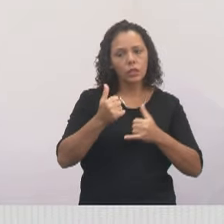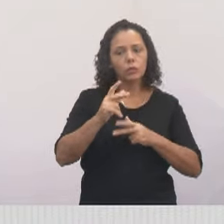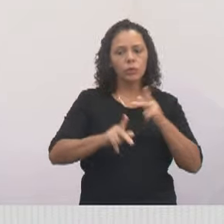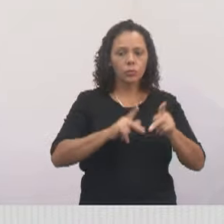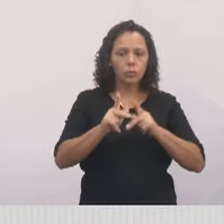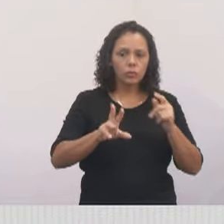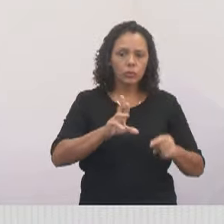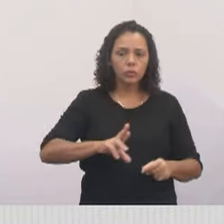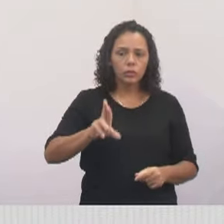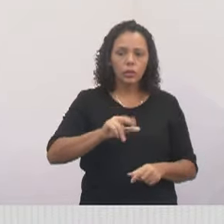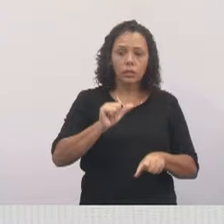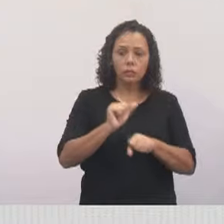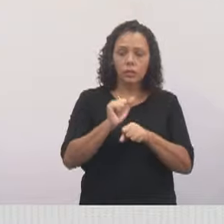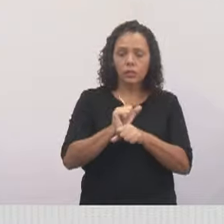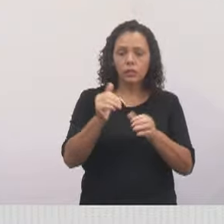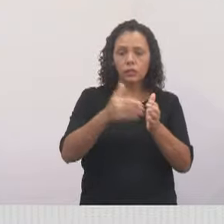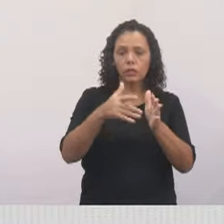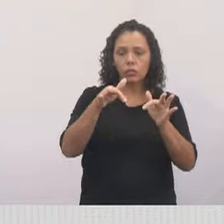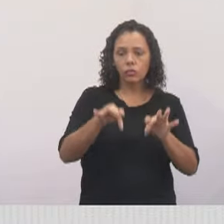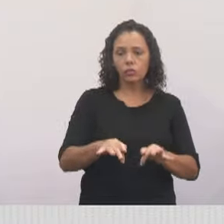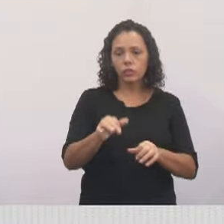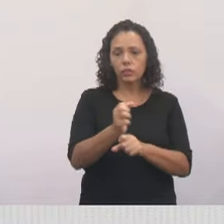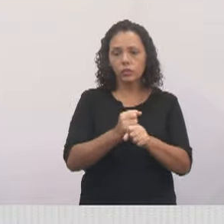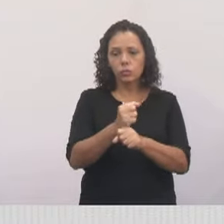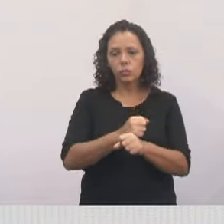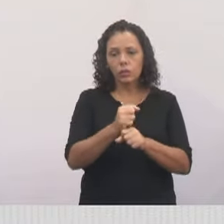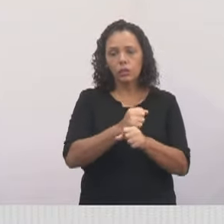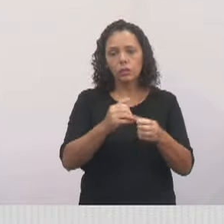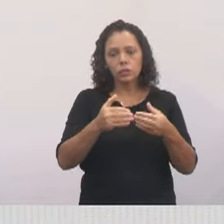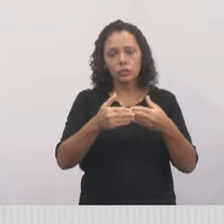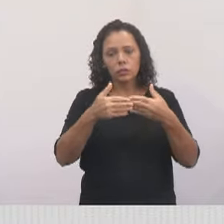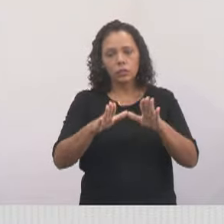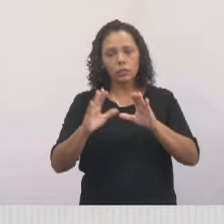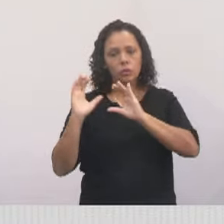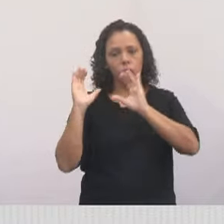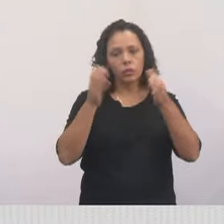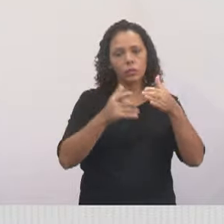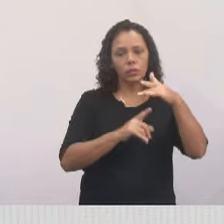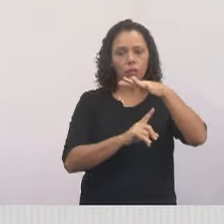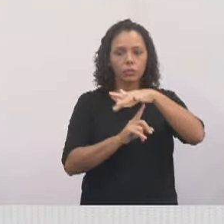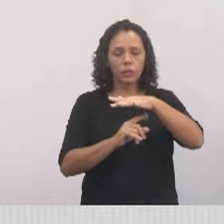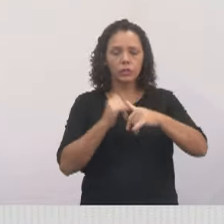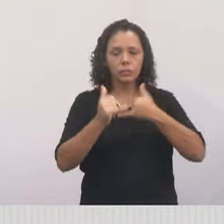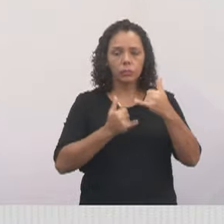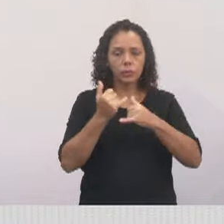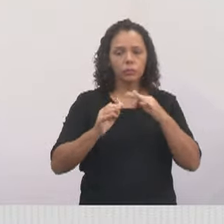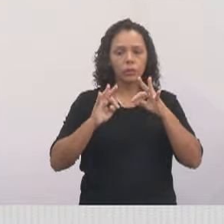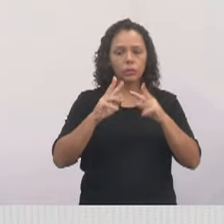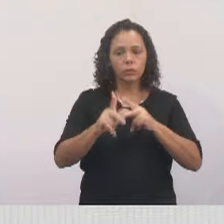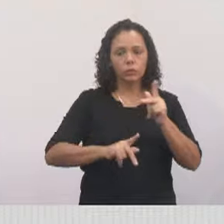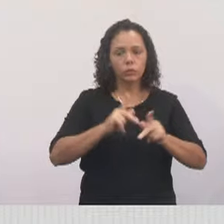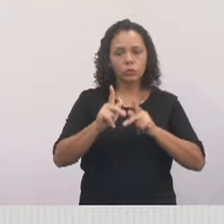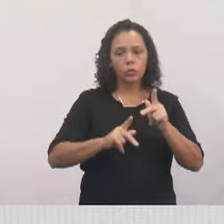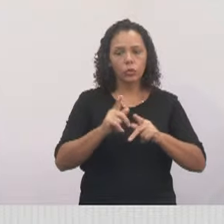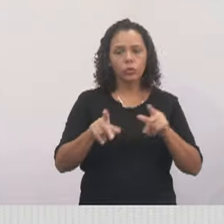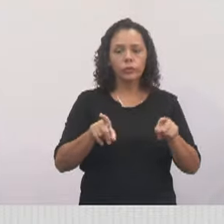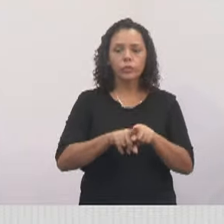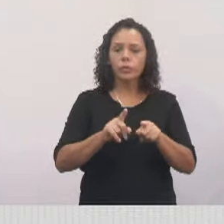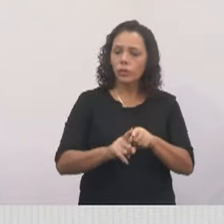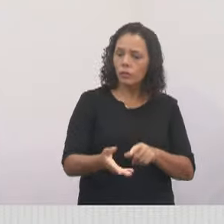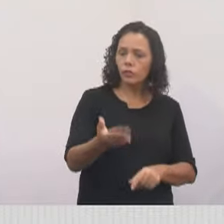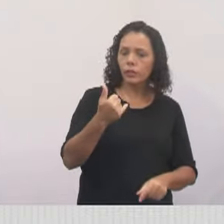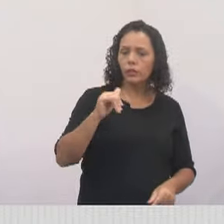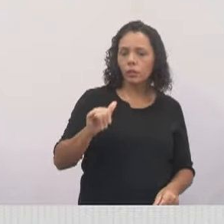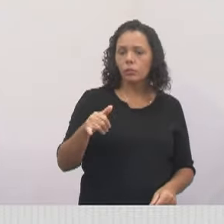comunidade. A gente espera até o final do ano estar entregando tanto o campo de rugby, quanto a praça e o parque para toda a comunidade. Vem aqui aproveitar